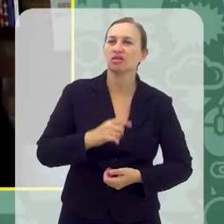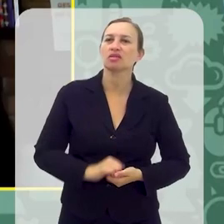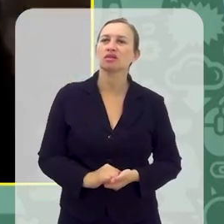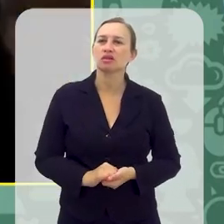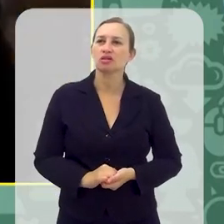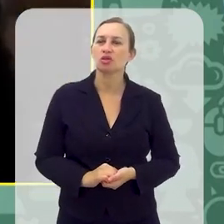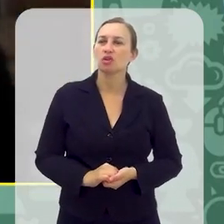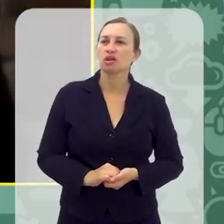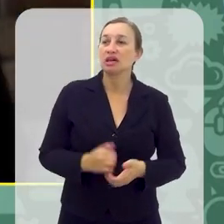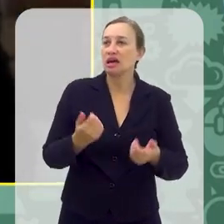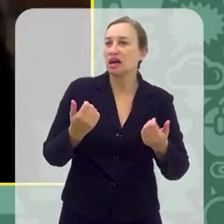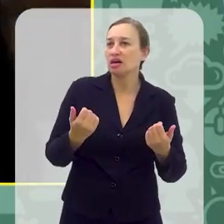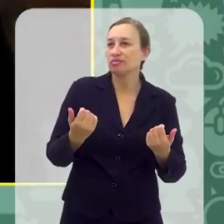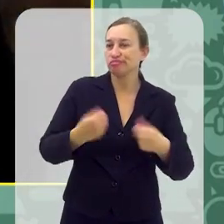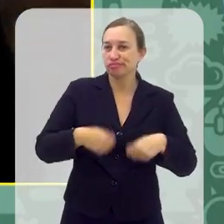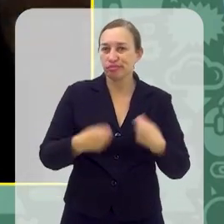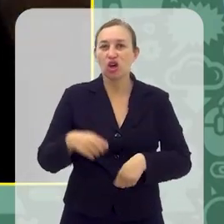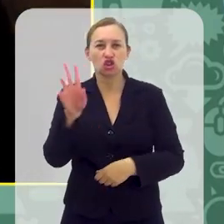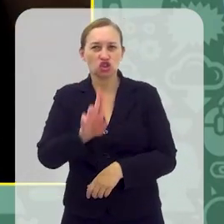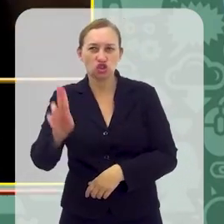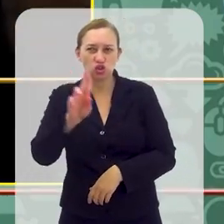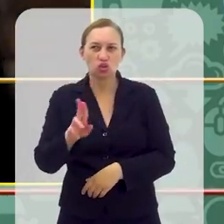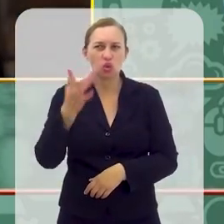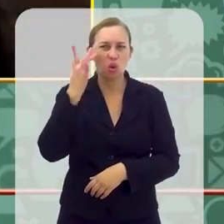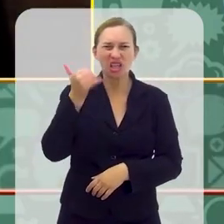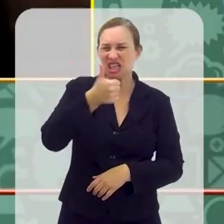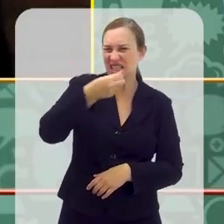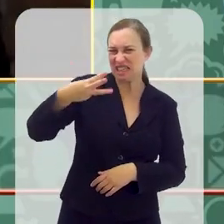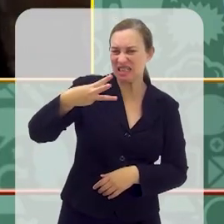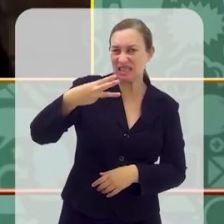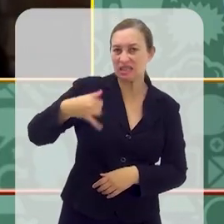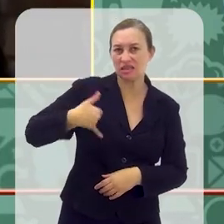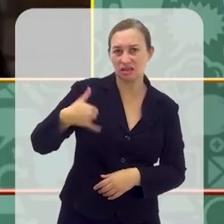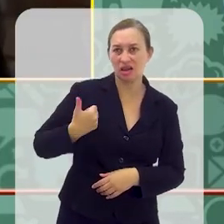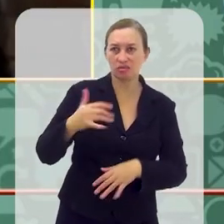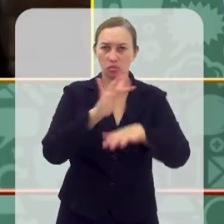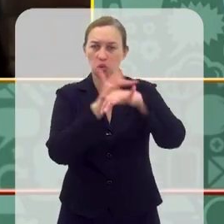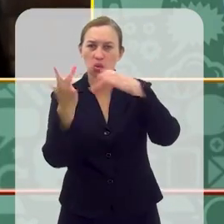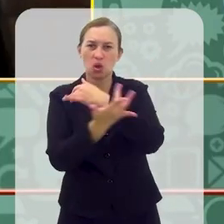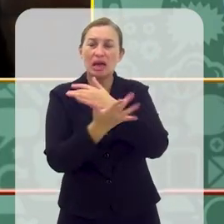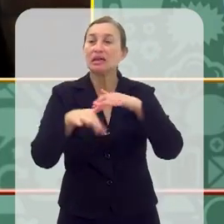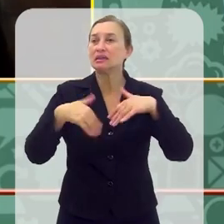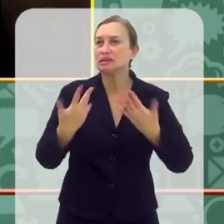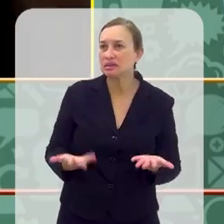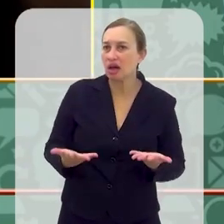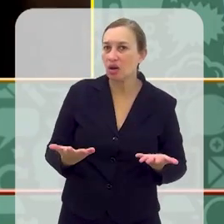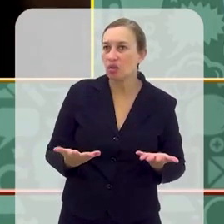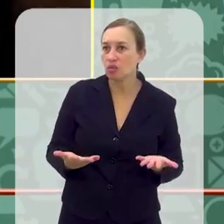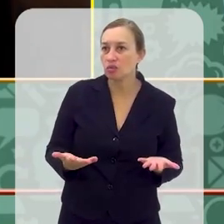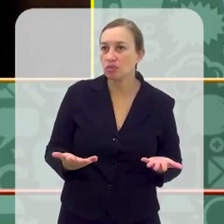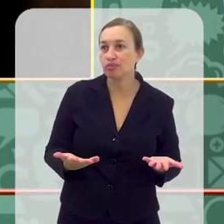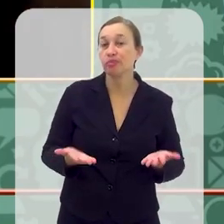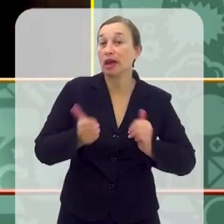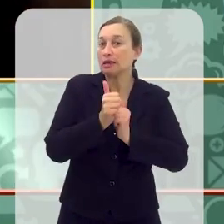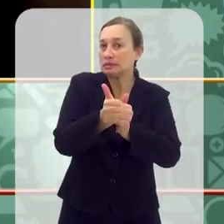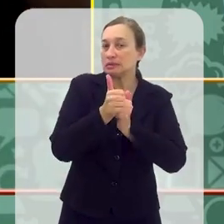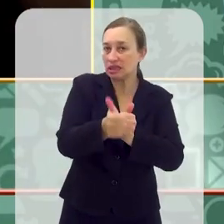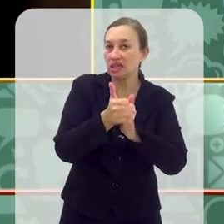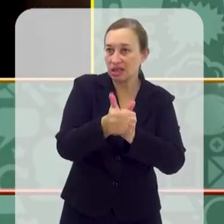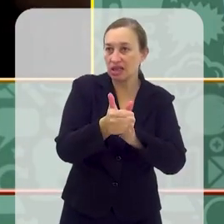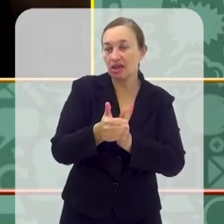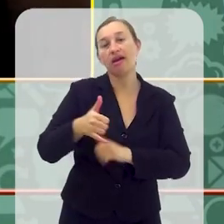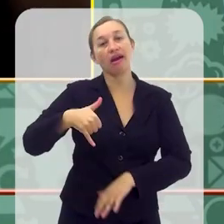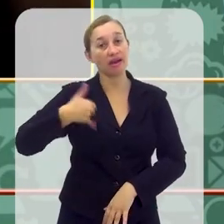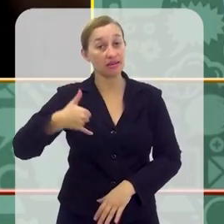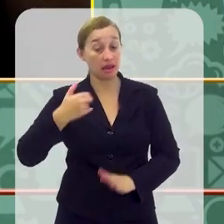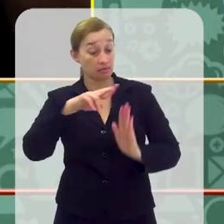as suas diretrizes de uso ali, então, se não me engano, são 13 anos para as redes sociais, então, né, entende-se que deveria seguir essa